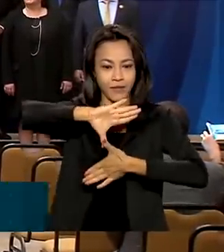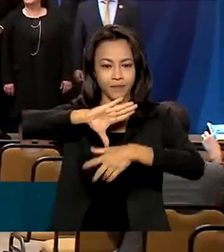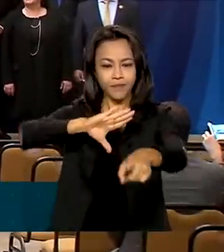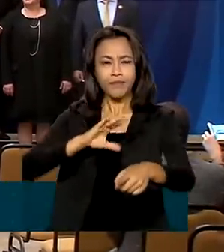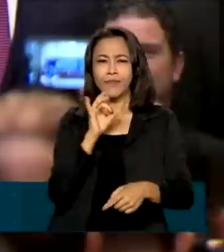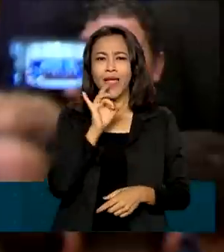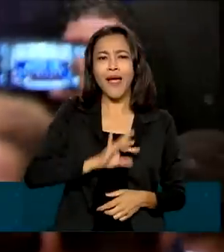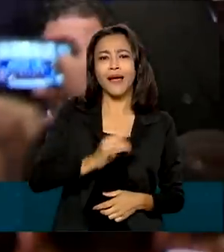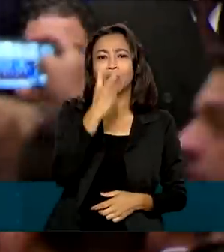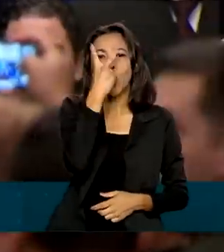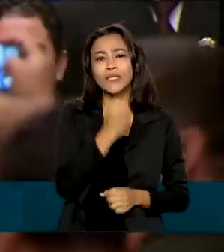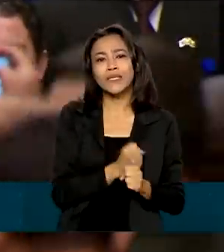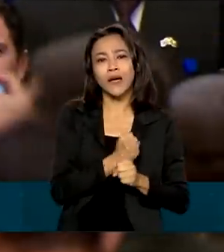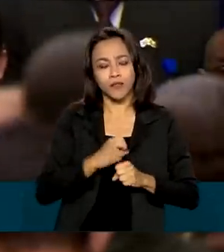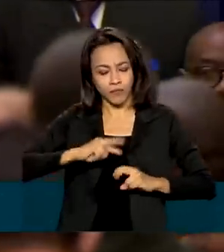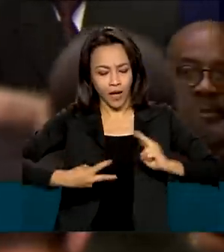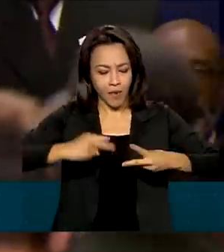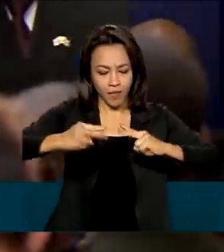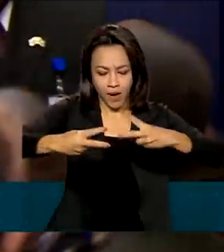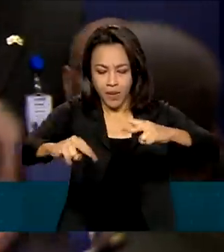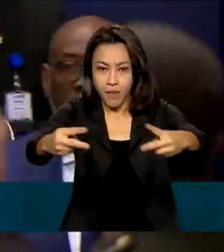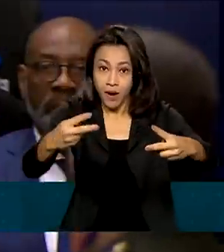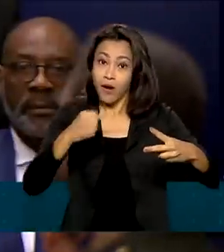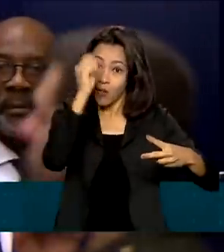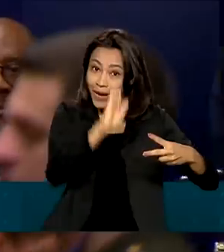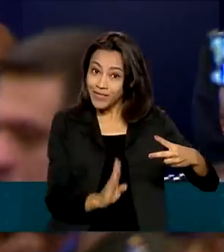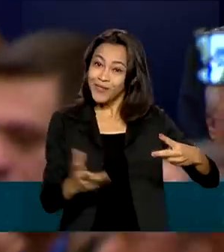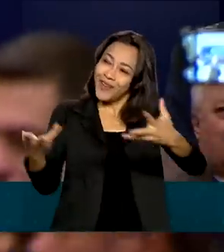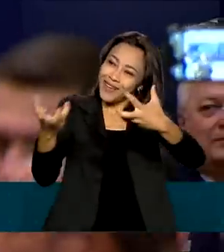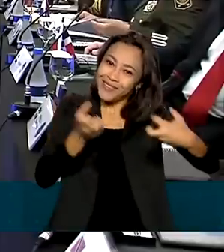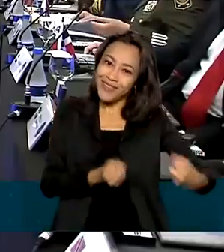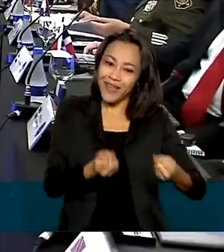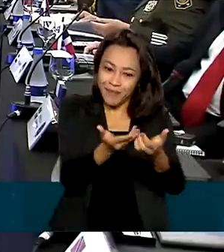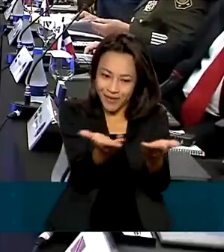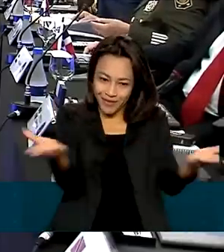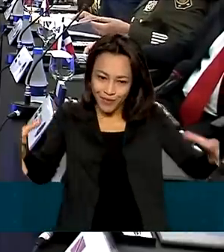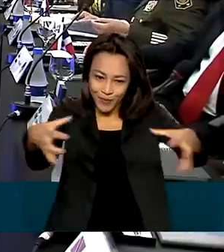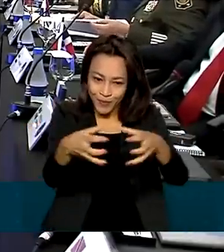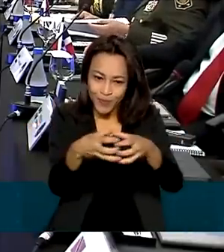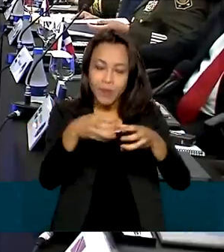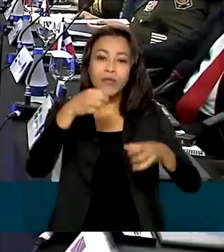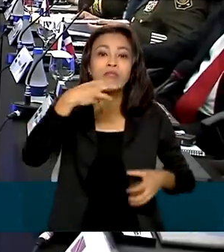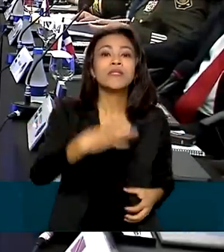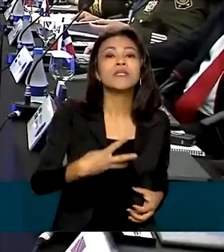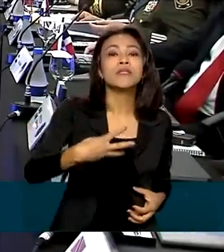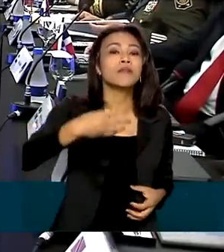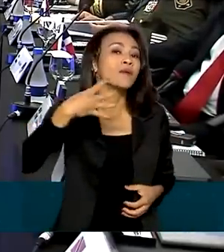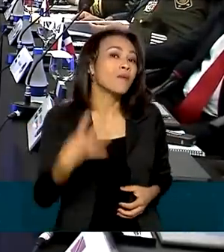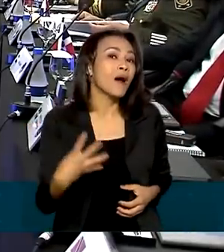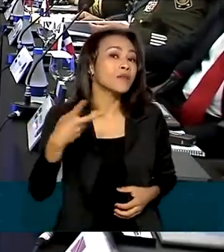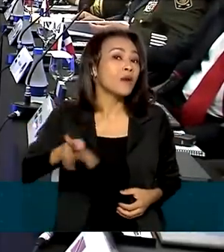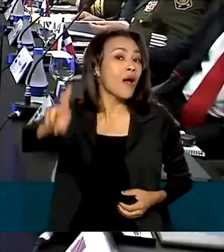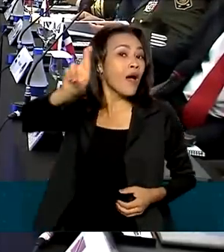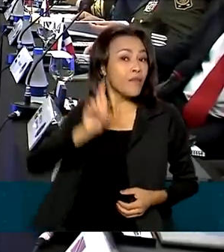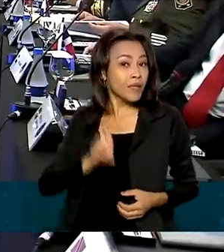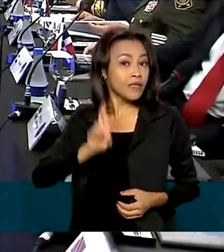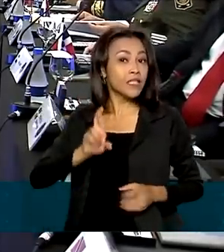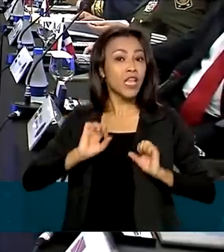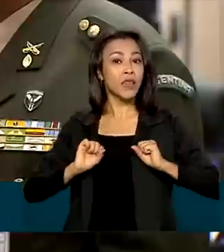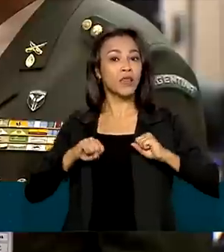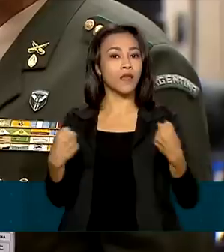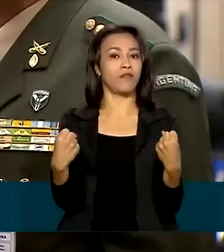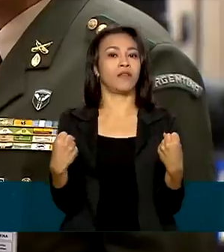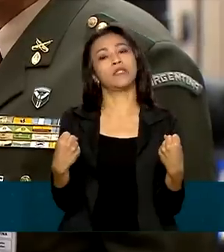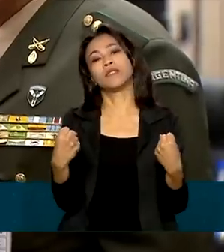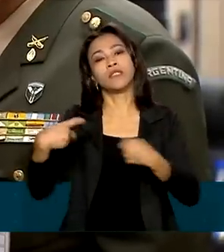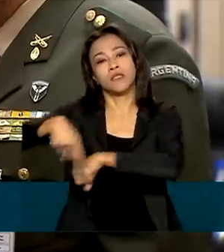sede do evento. Desta vez, o Brasil é o anfitrião. São 34 representantes da defesa de países